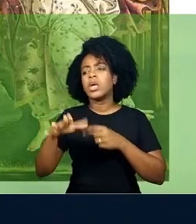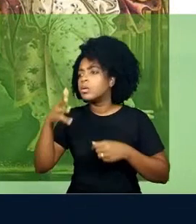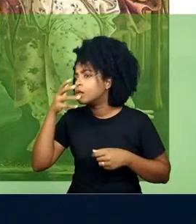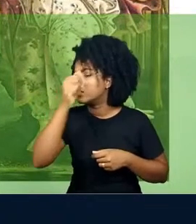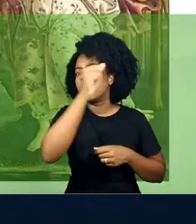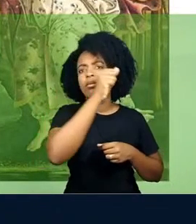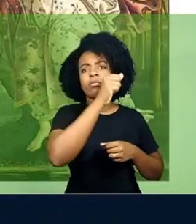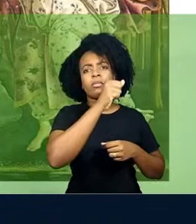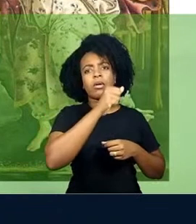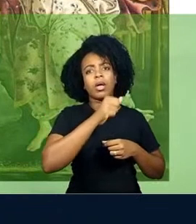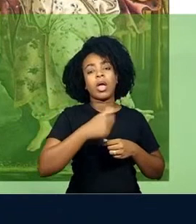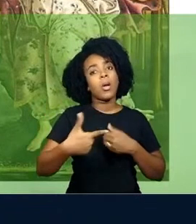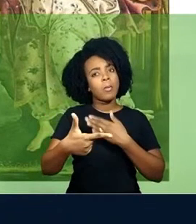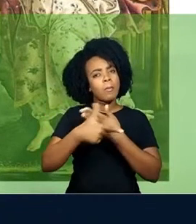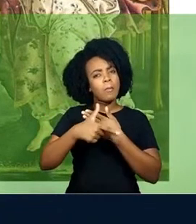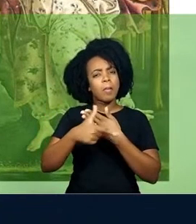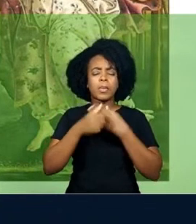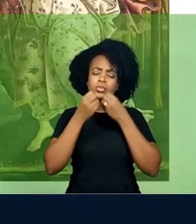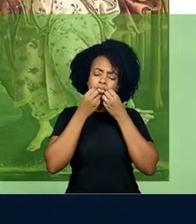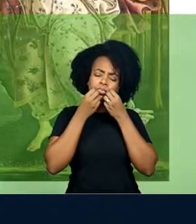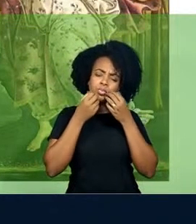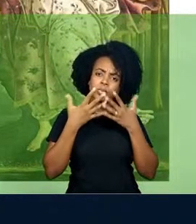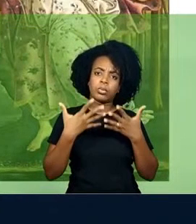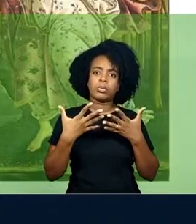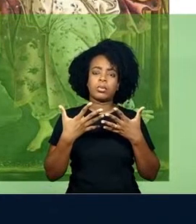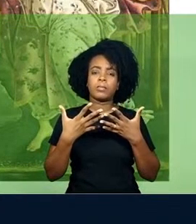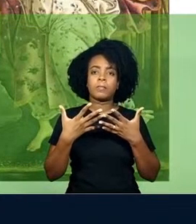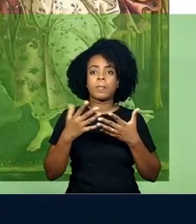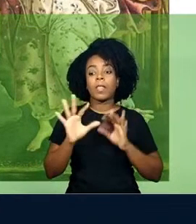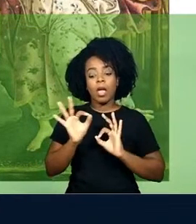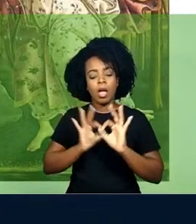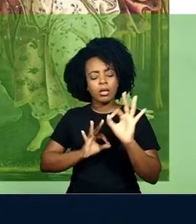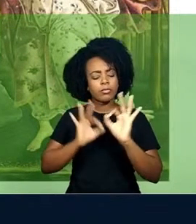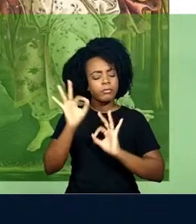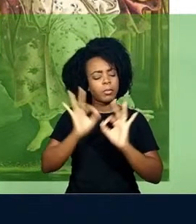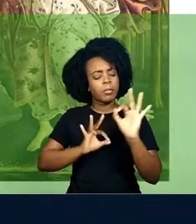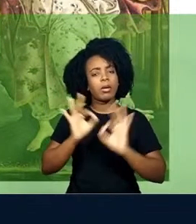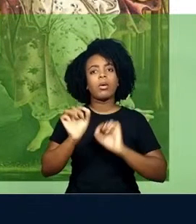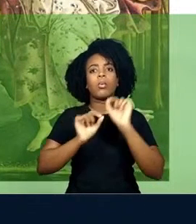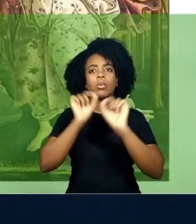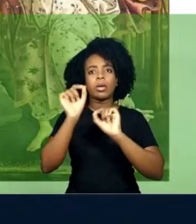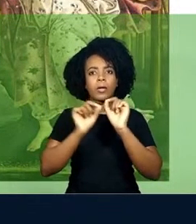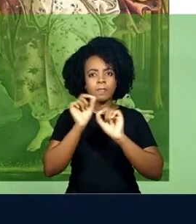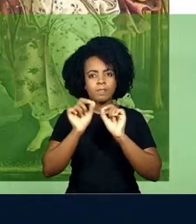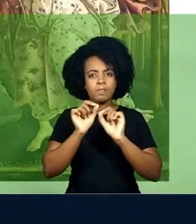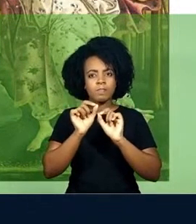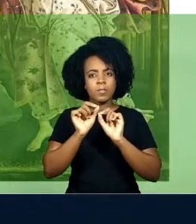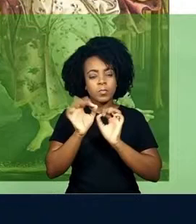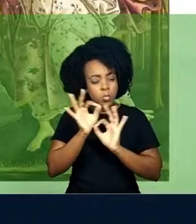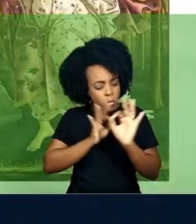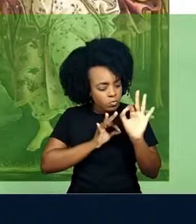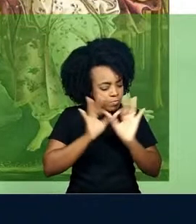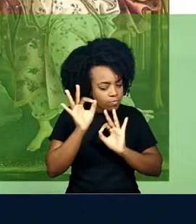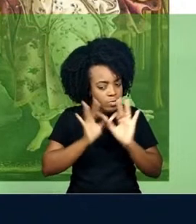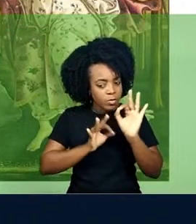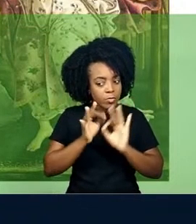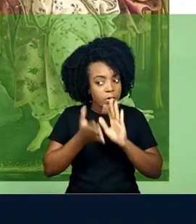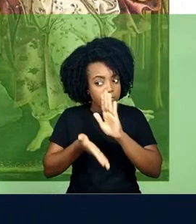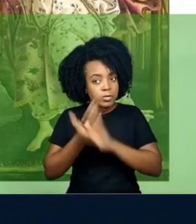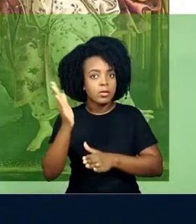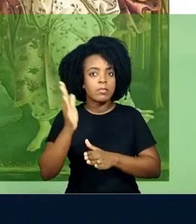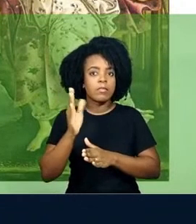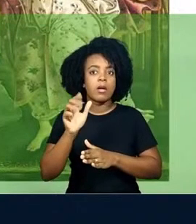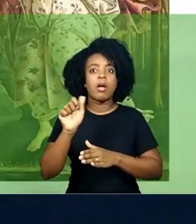coloca de bom rapaz, de bom garoto, ele vai estipular um plano para tentar escapar, fazer